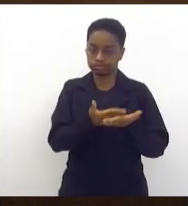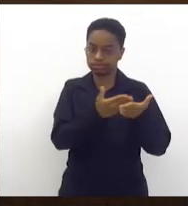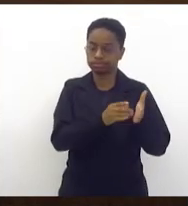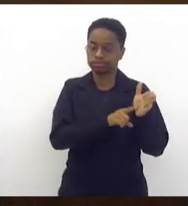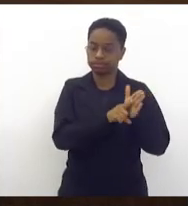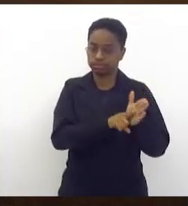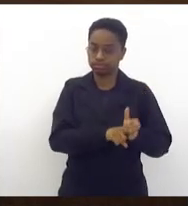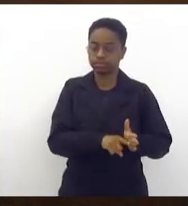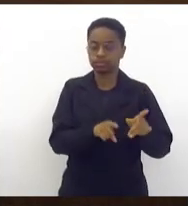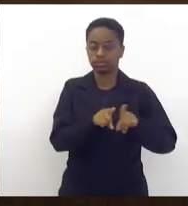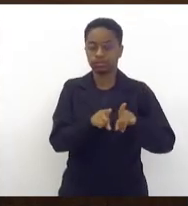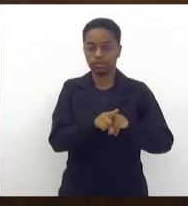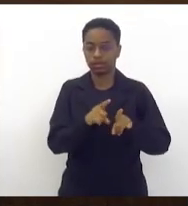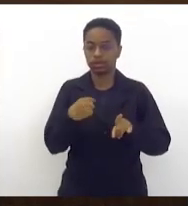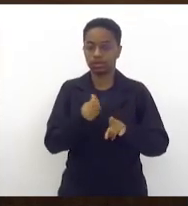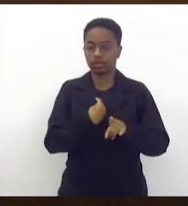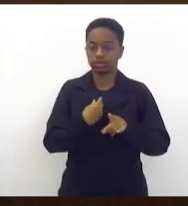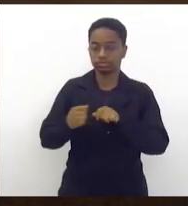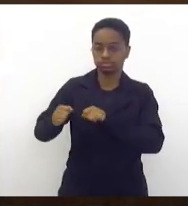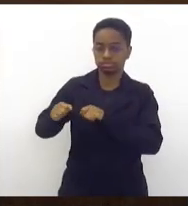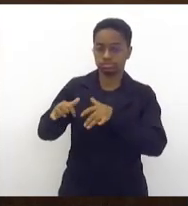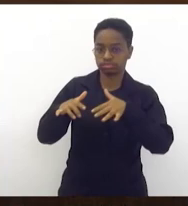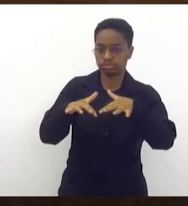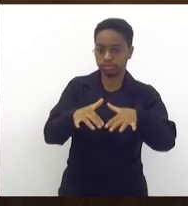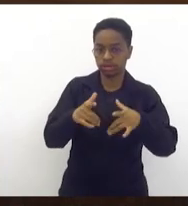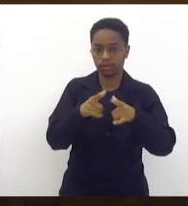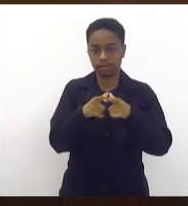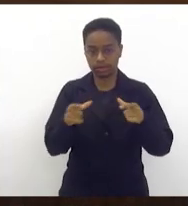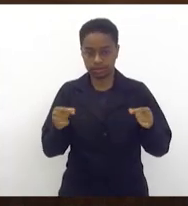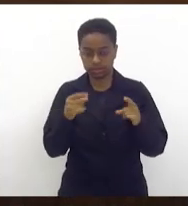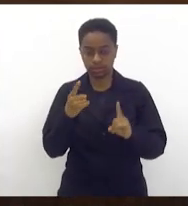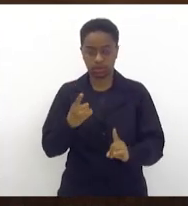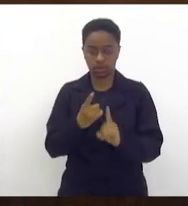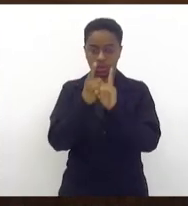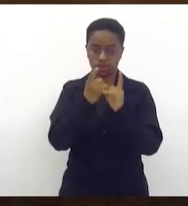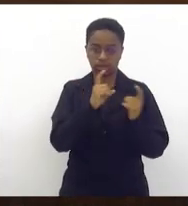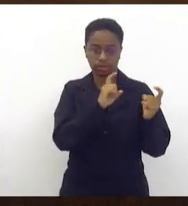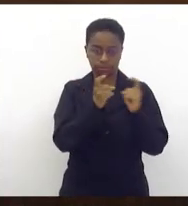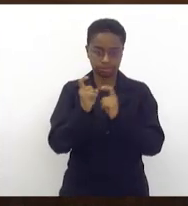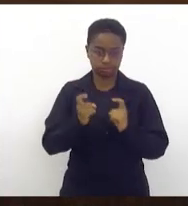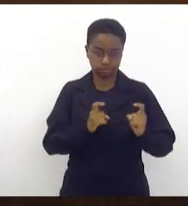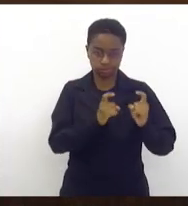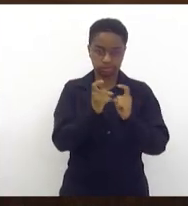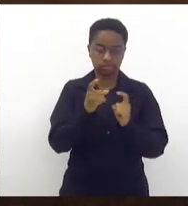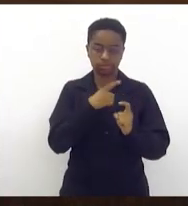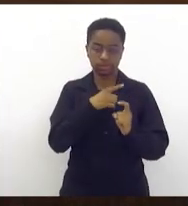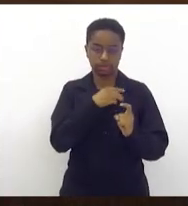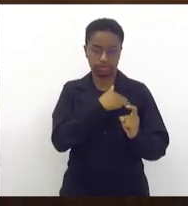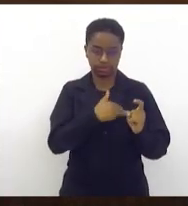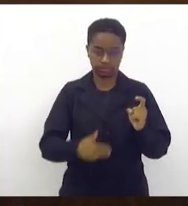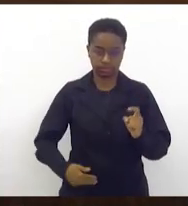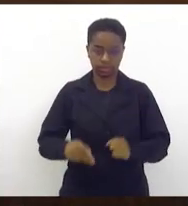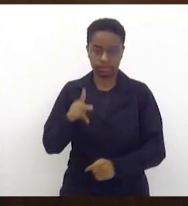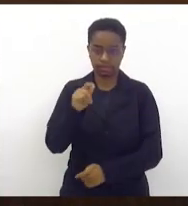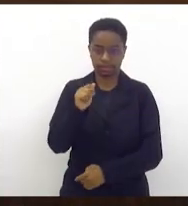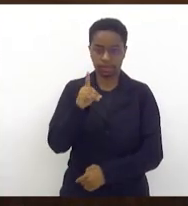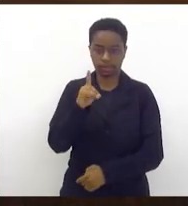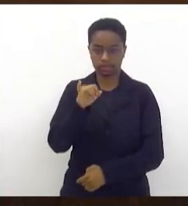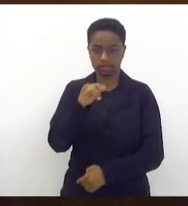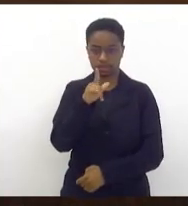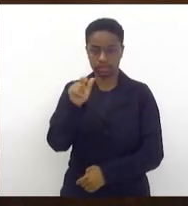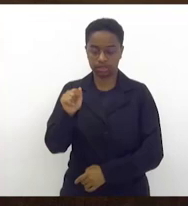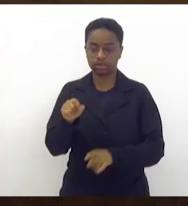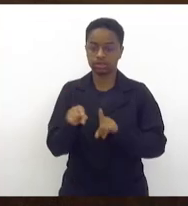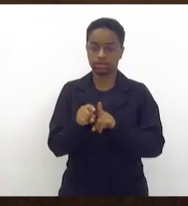possamos ir à Brasília, fazer um encontro no Planalto, com a presença do ministro Padilha e do secretário